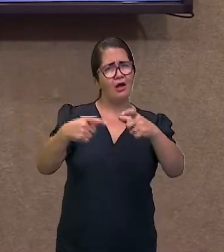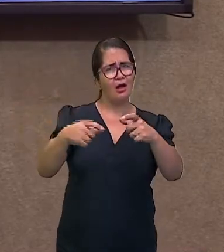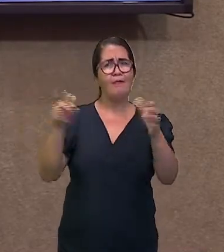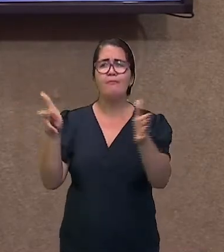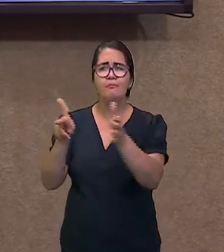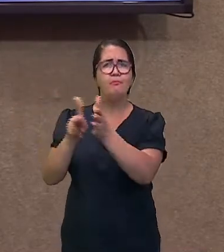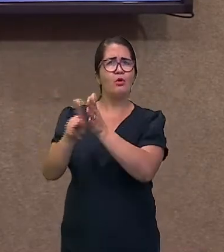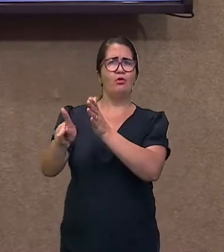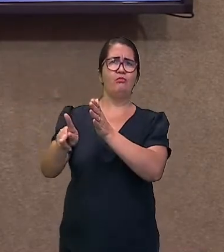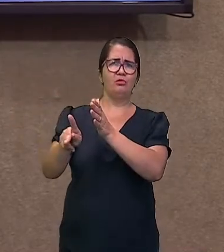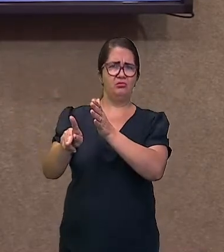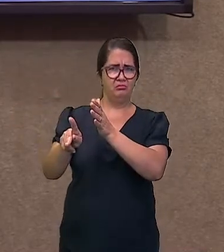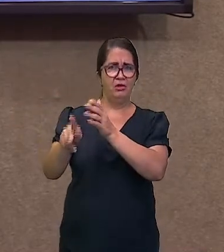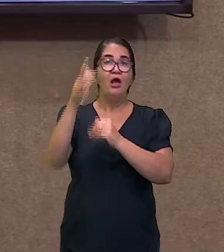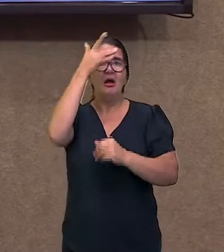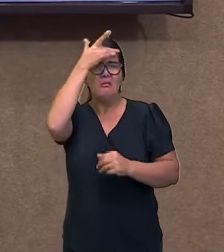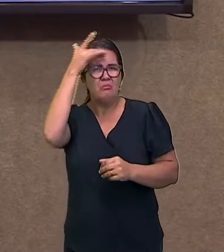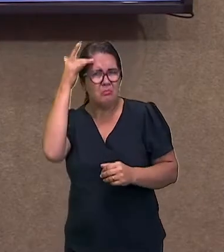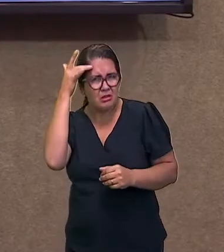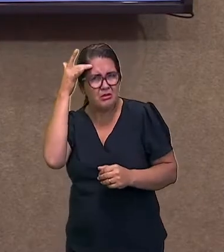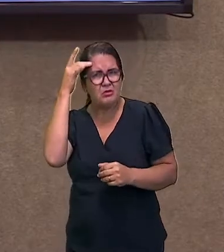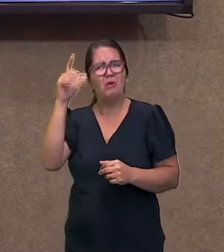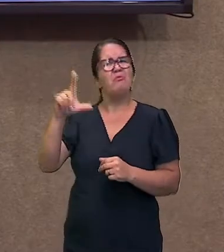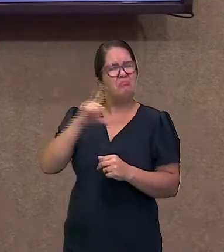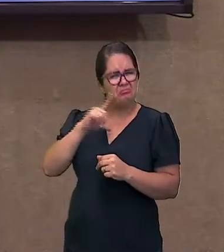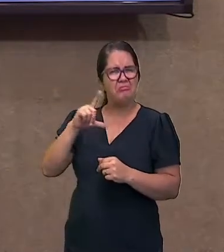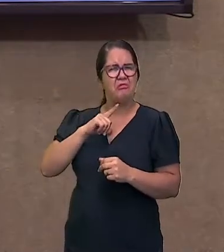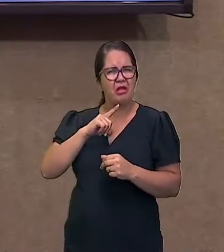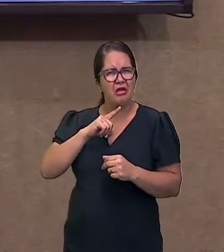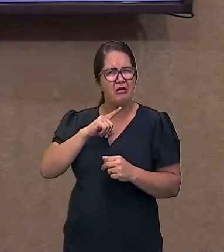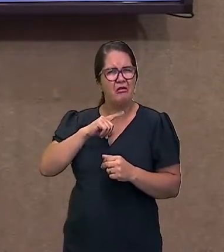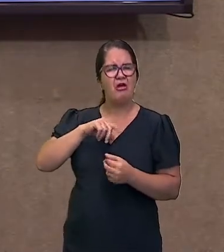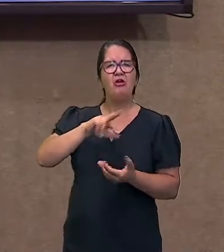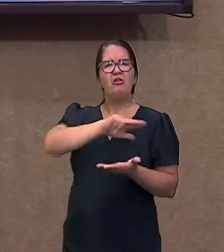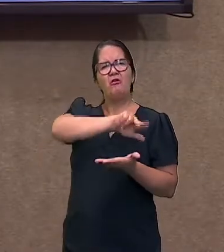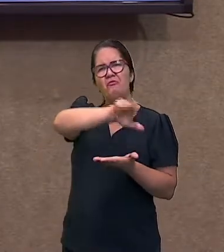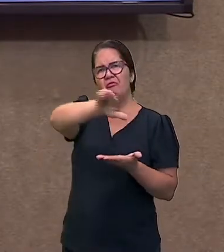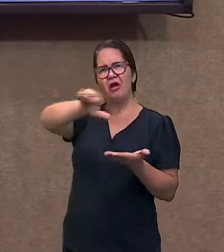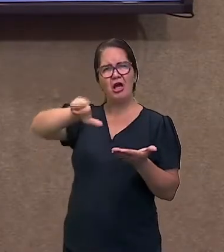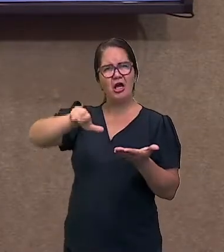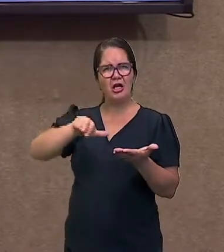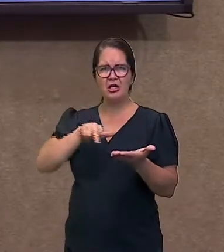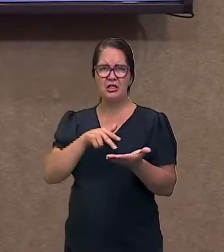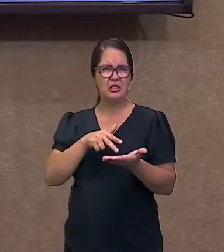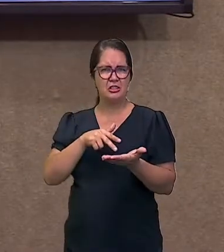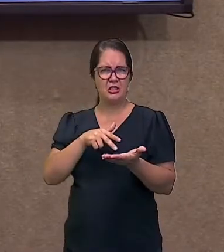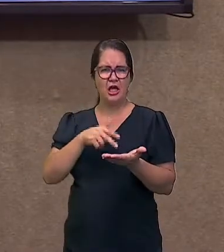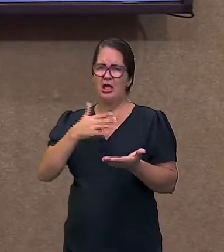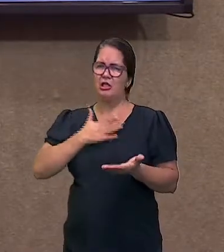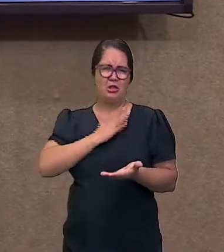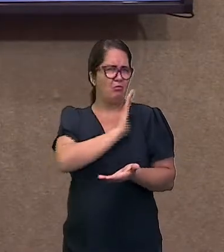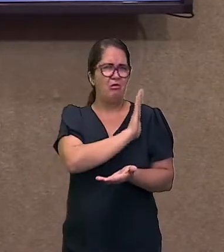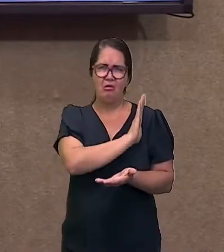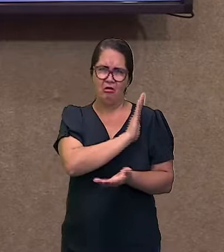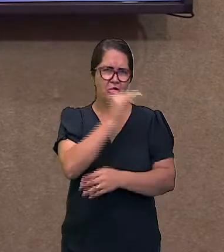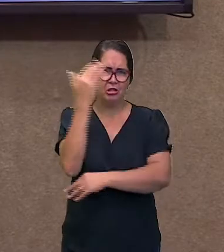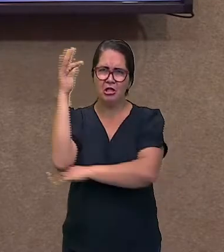arranca. Então a gente tem que manter este espaço bom,